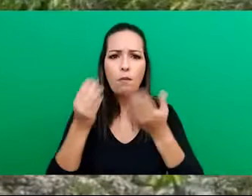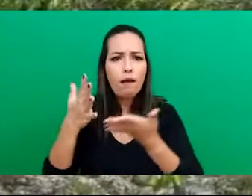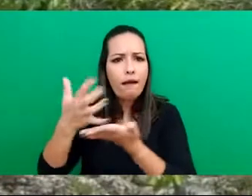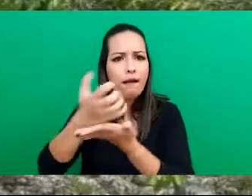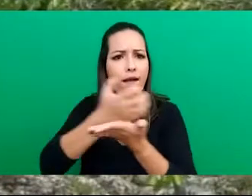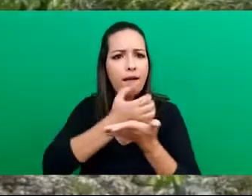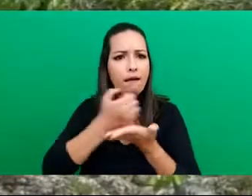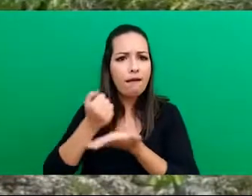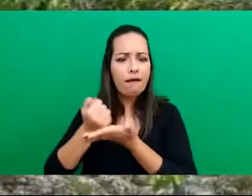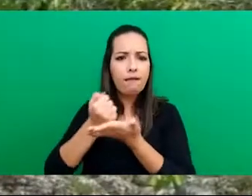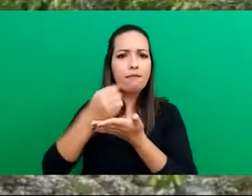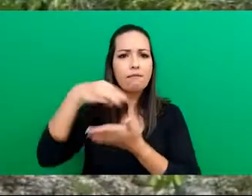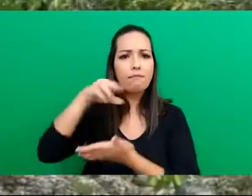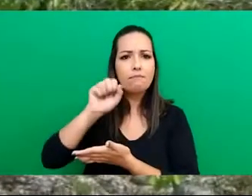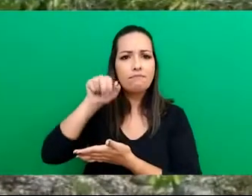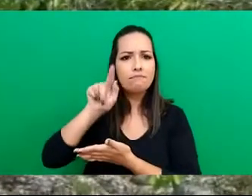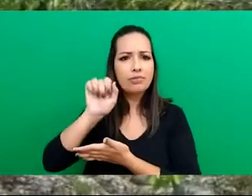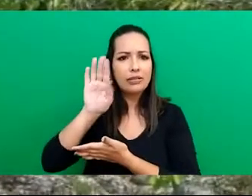mangaba,